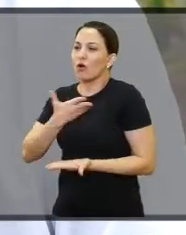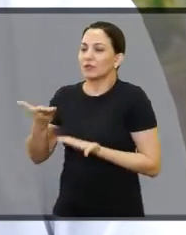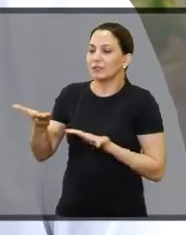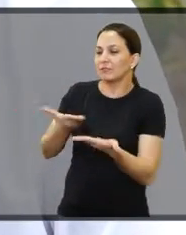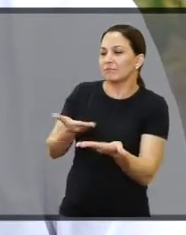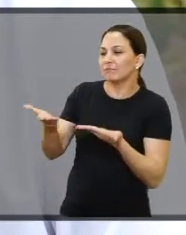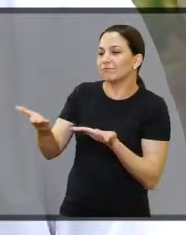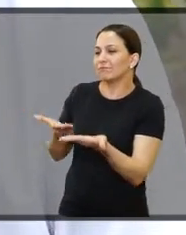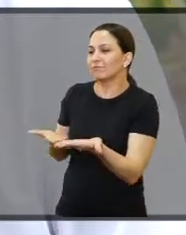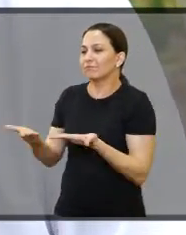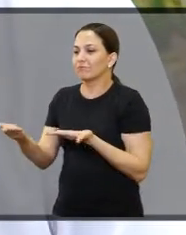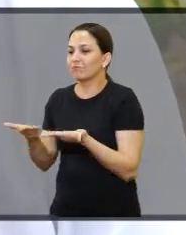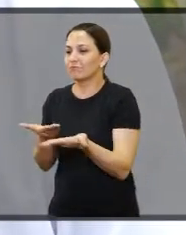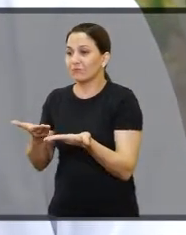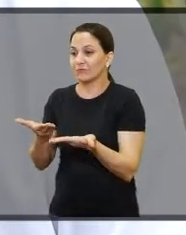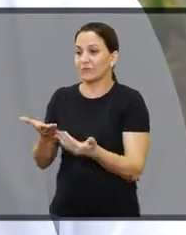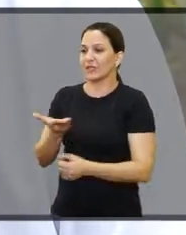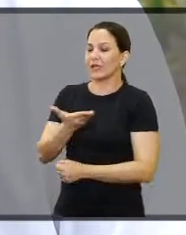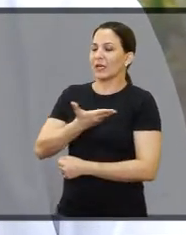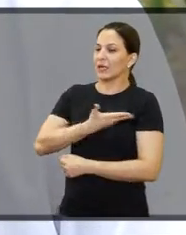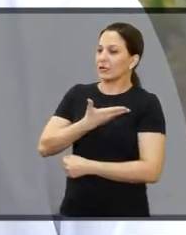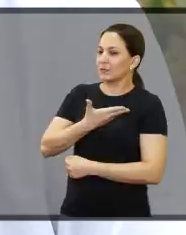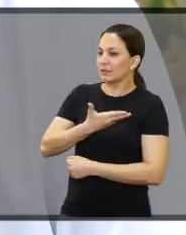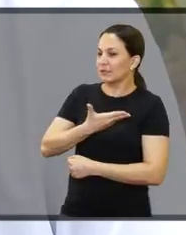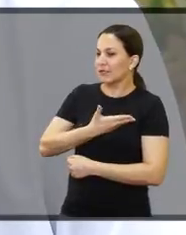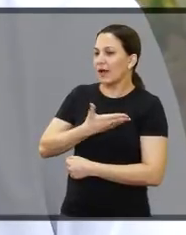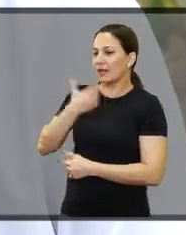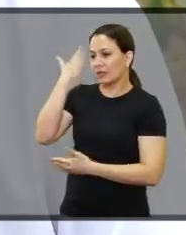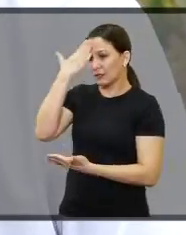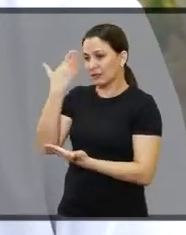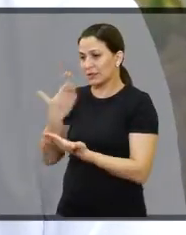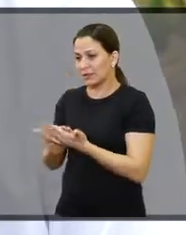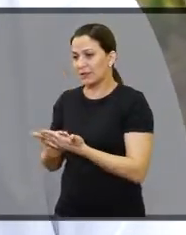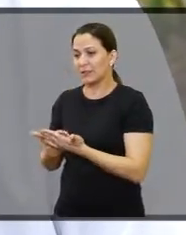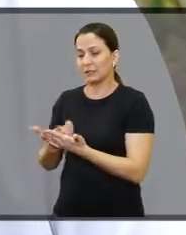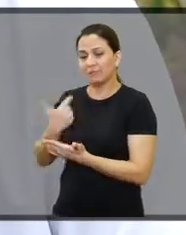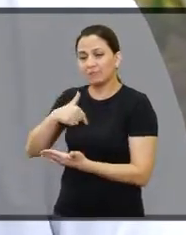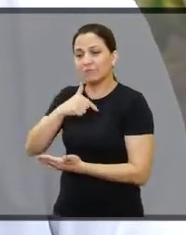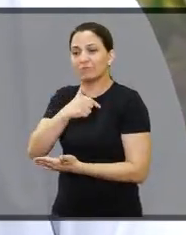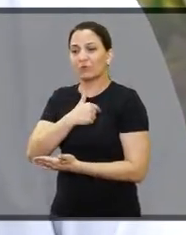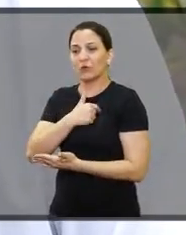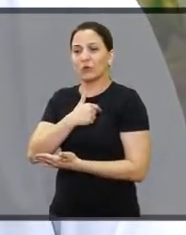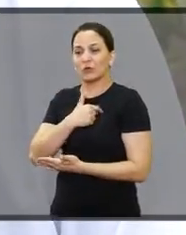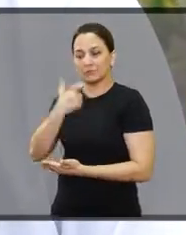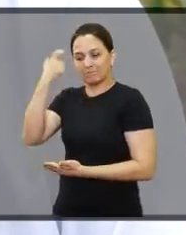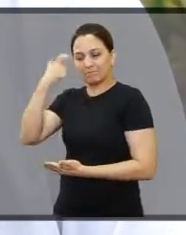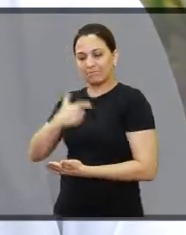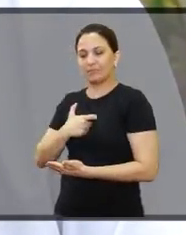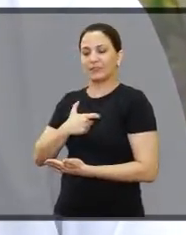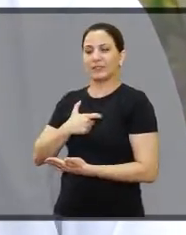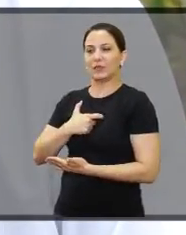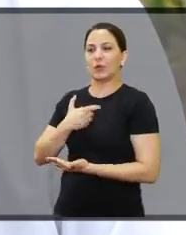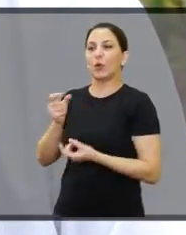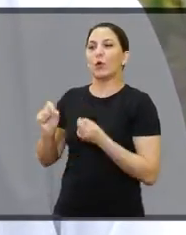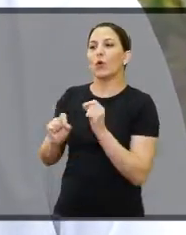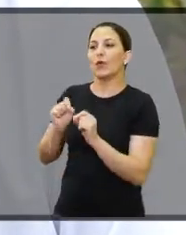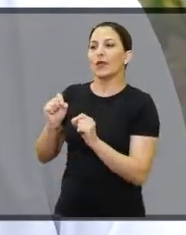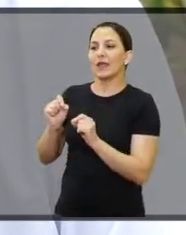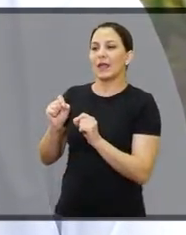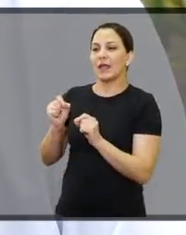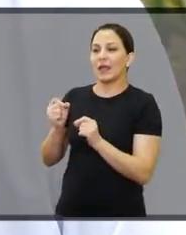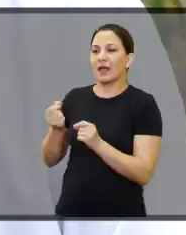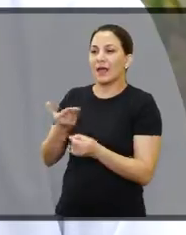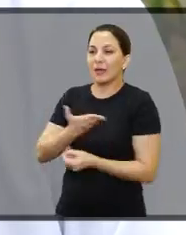que gosta de gente. A verdade é essa. E a amizade, as confianças que as pessoas têm em você, te dá muito isso.